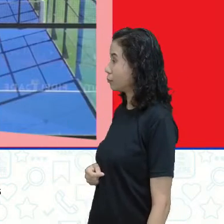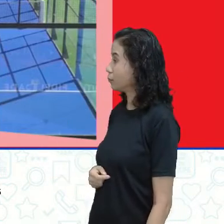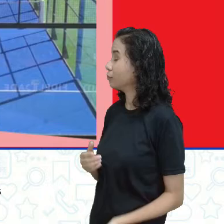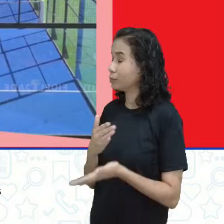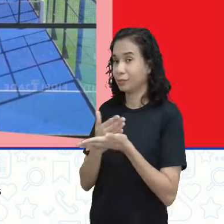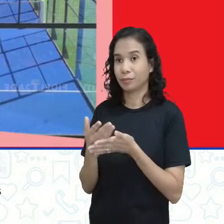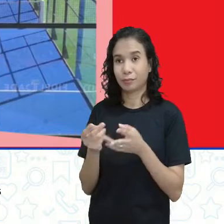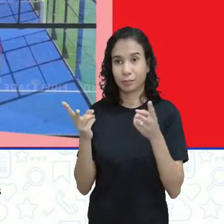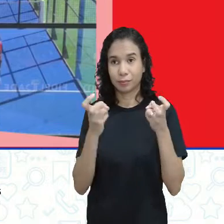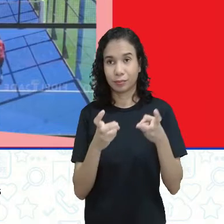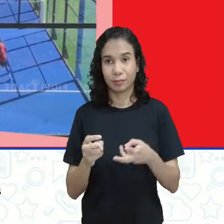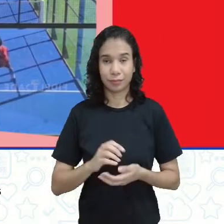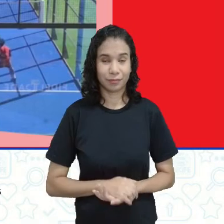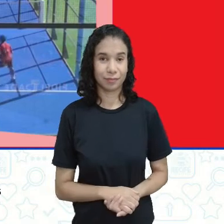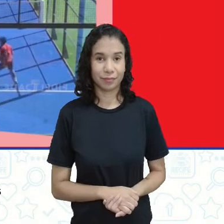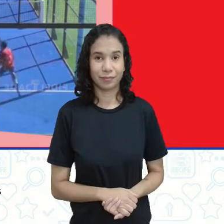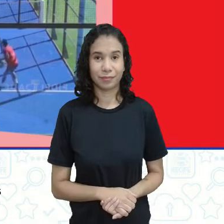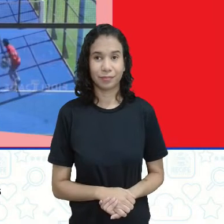comecinho para vocês.